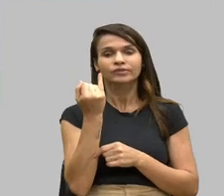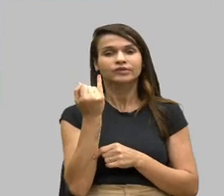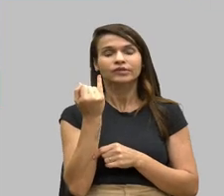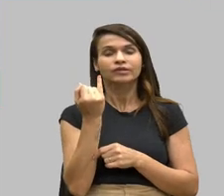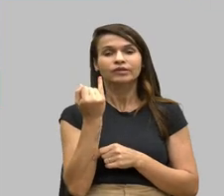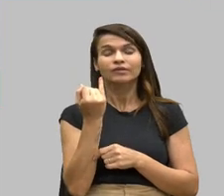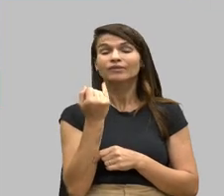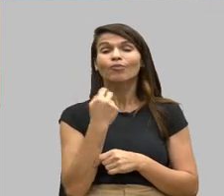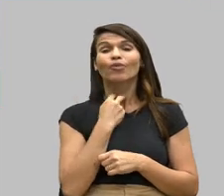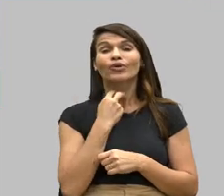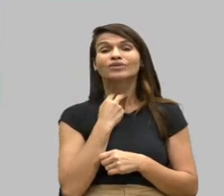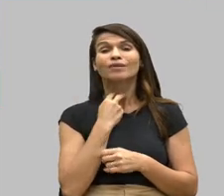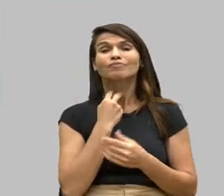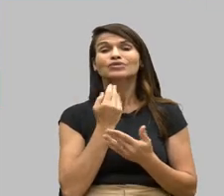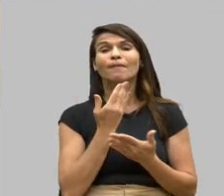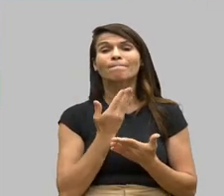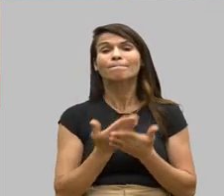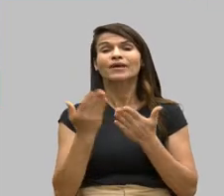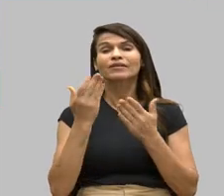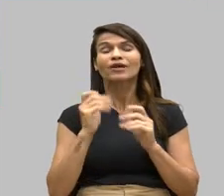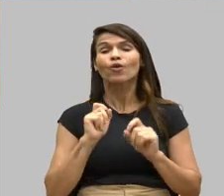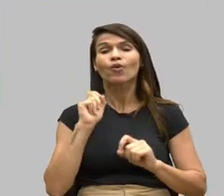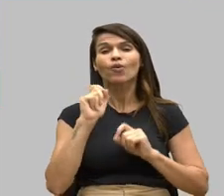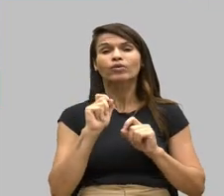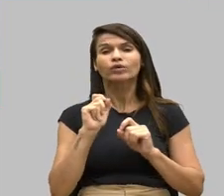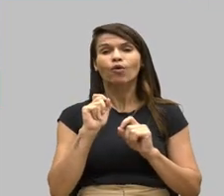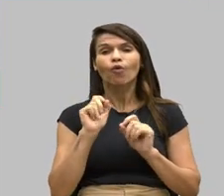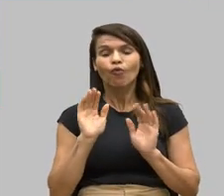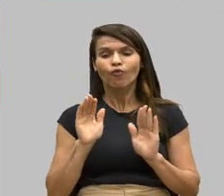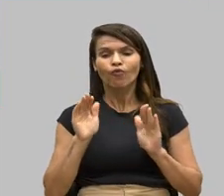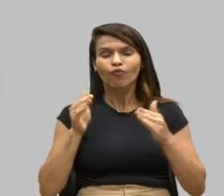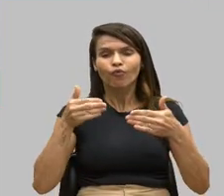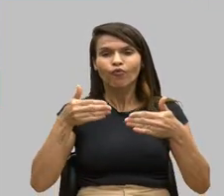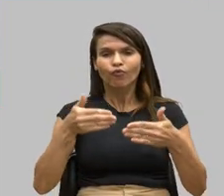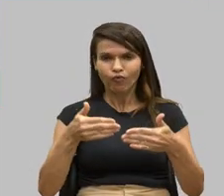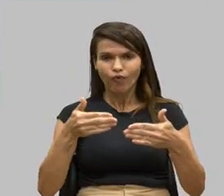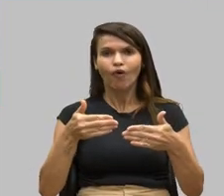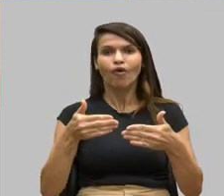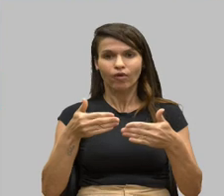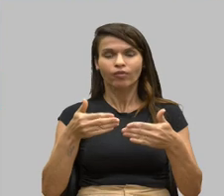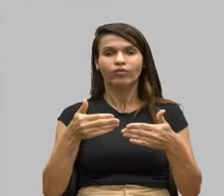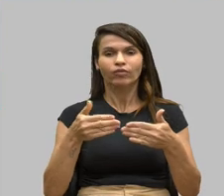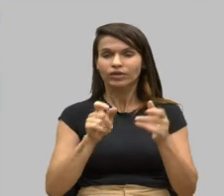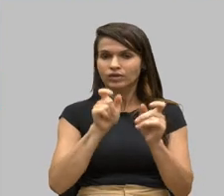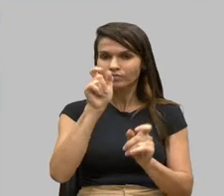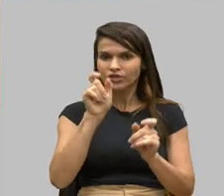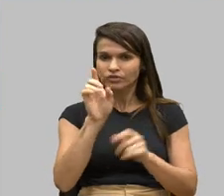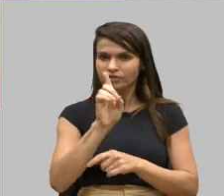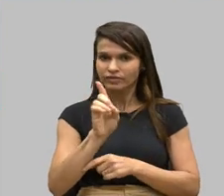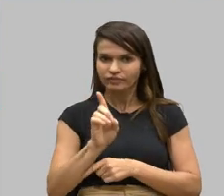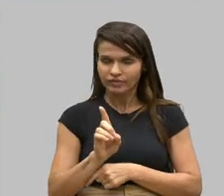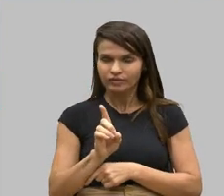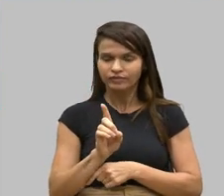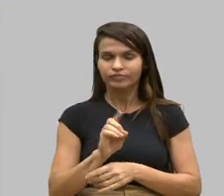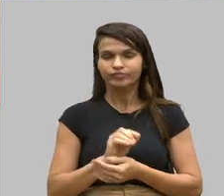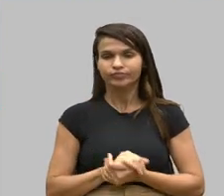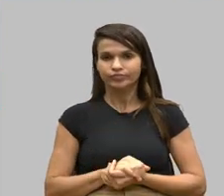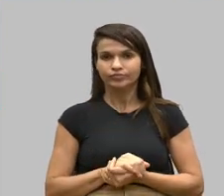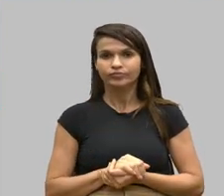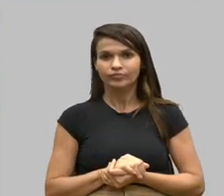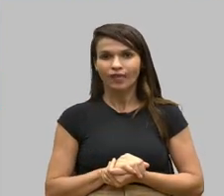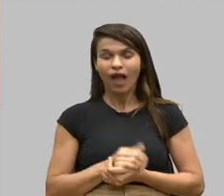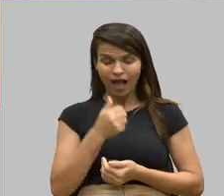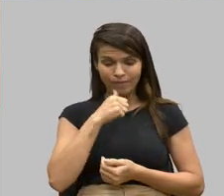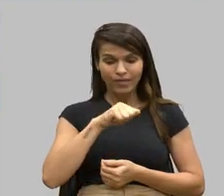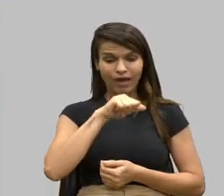perder a centralidade do protagonismo das pessoas com deficiência. Eu digo, e a minha mãe